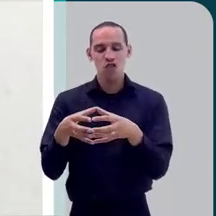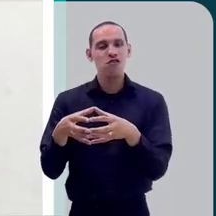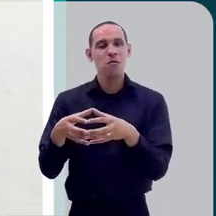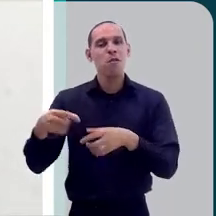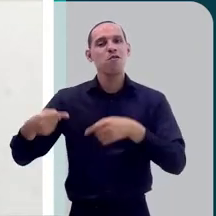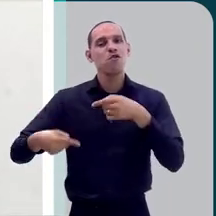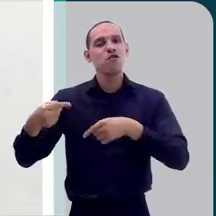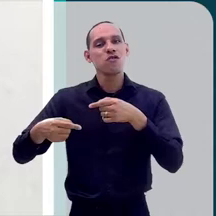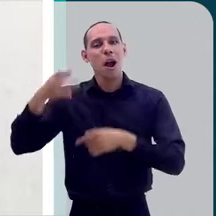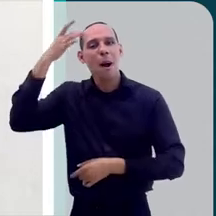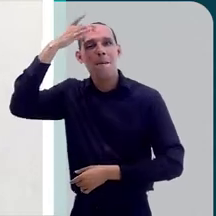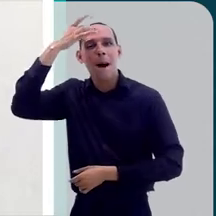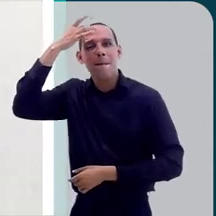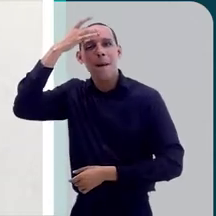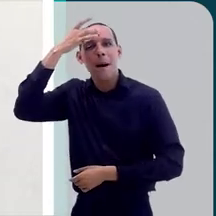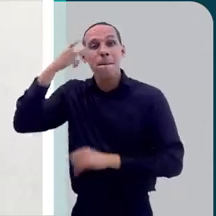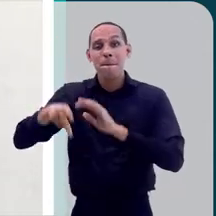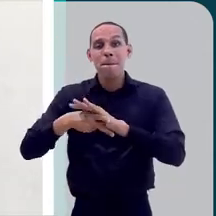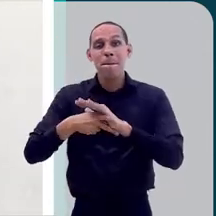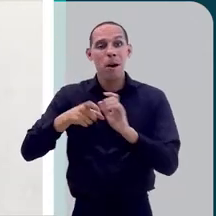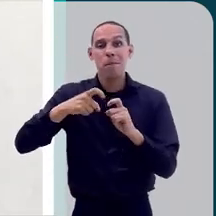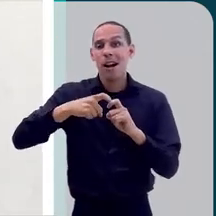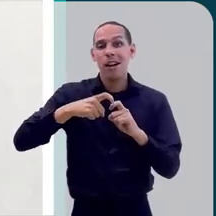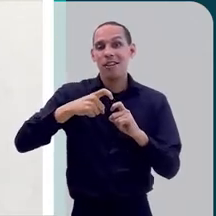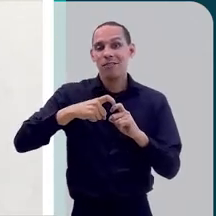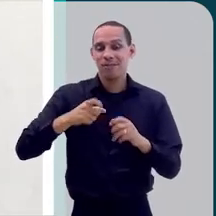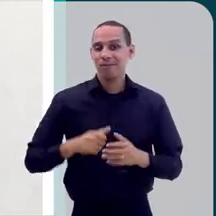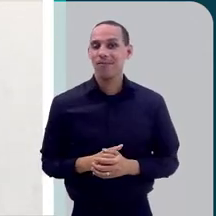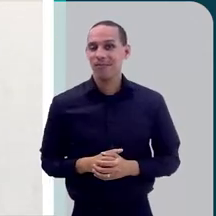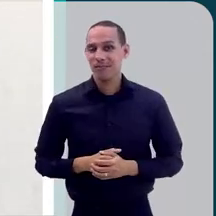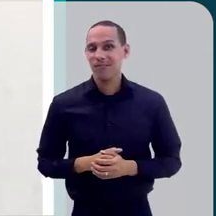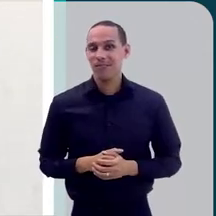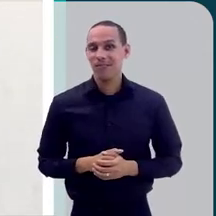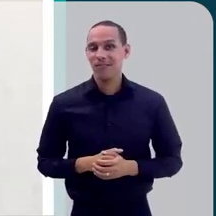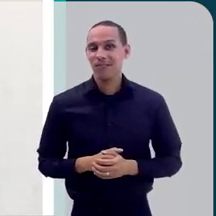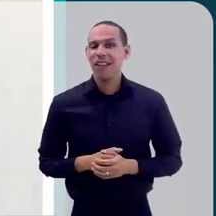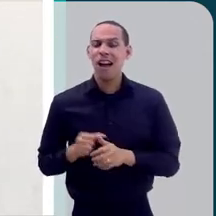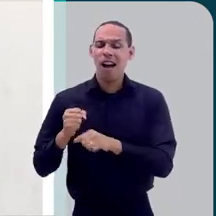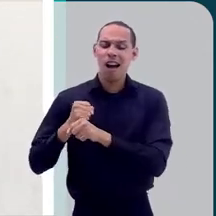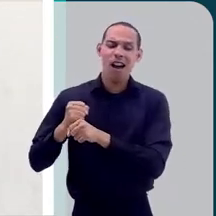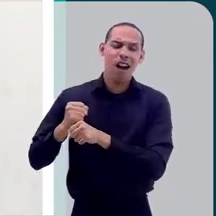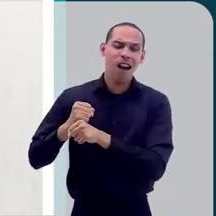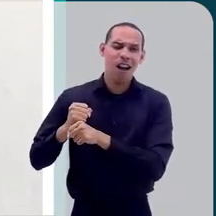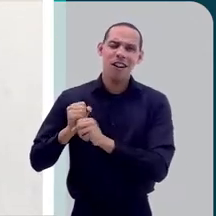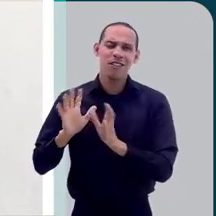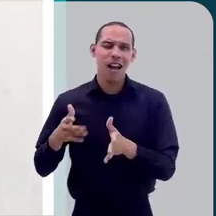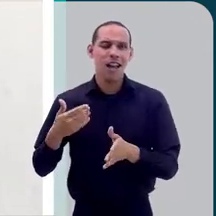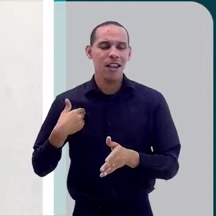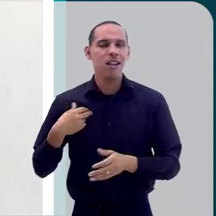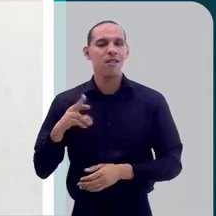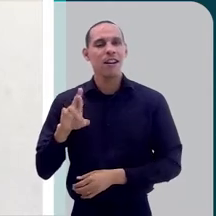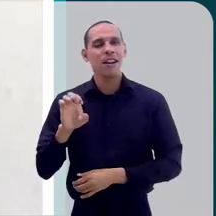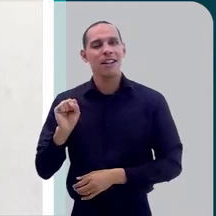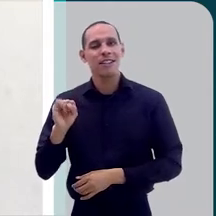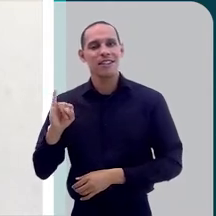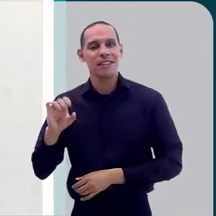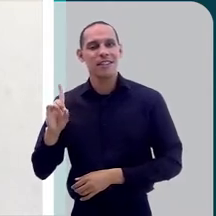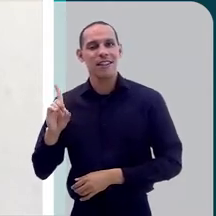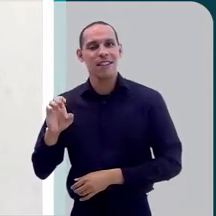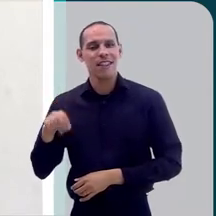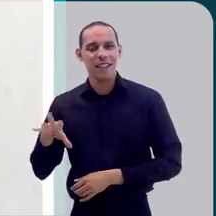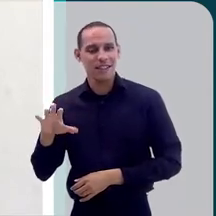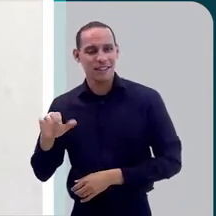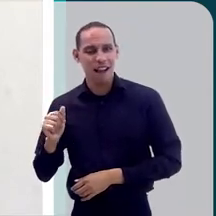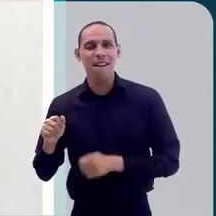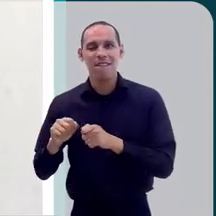num grupo que está discutindo saúde mental de médico residente. Tem muitas décadas que eu fiz minha residência, mas eu